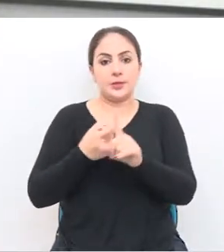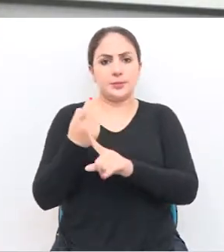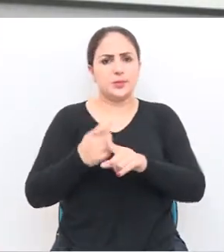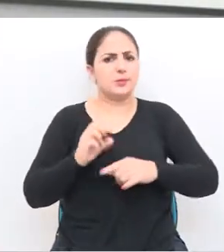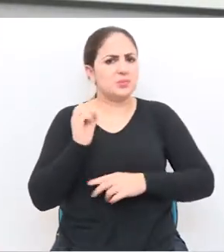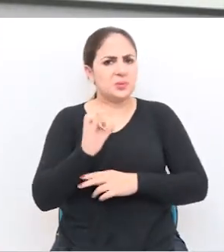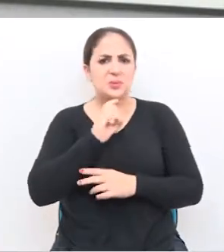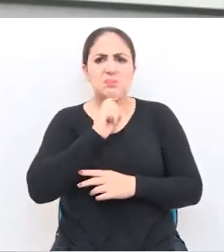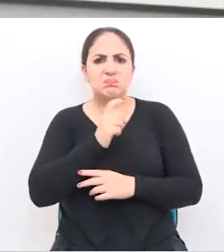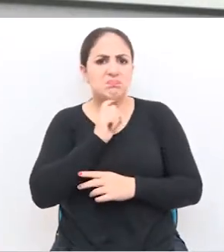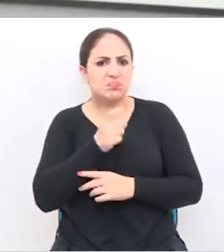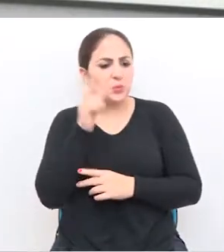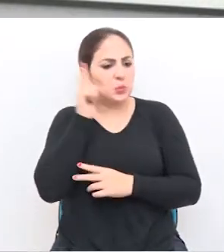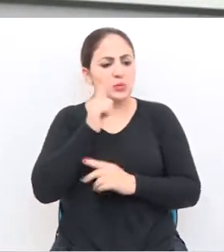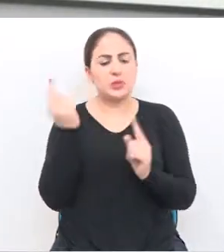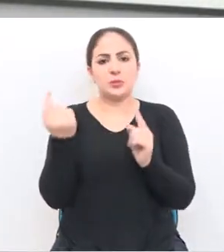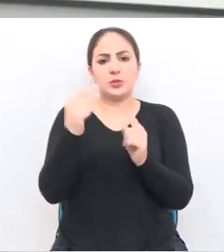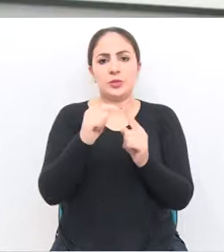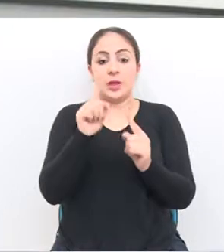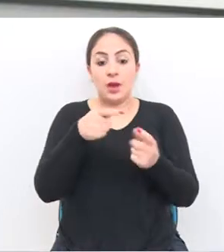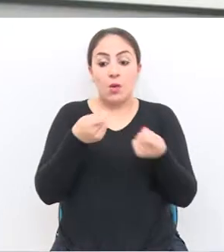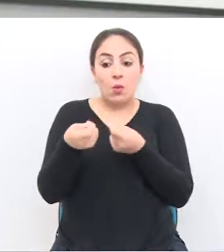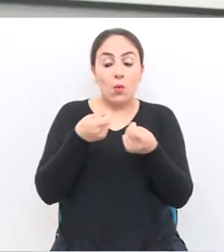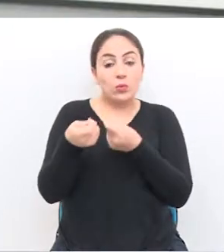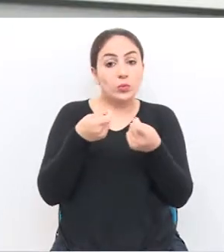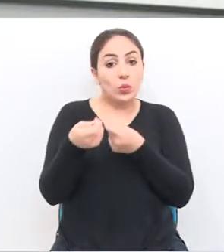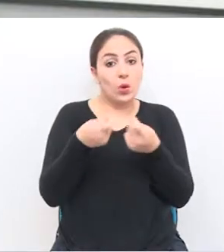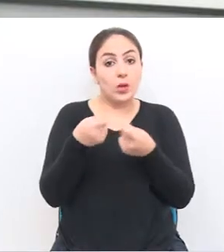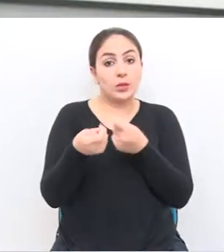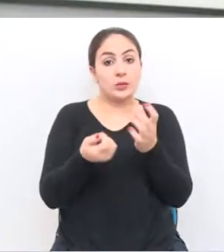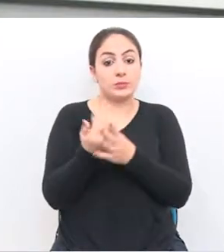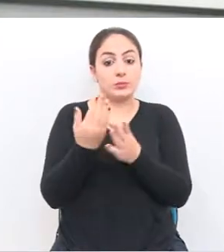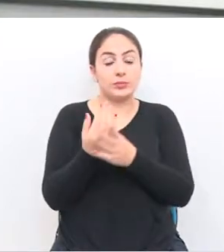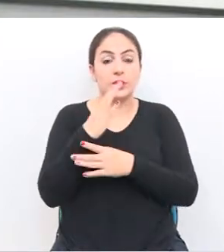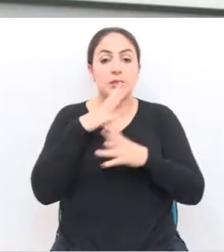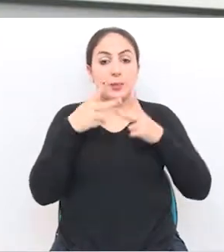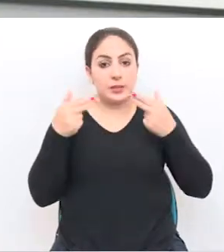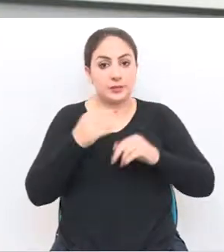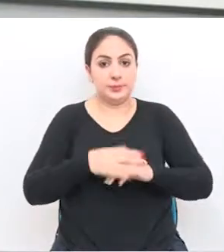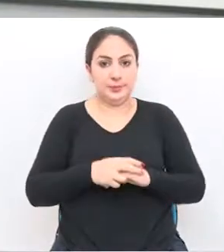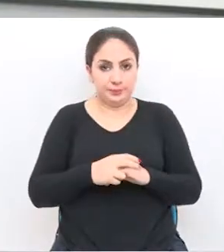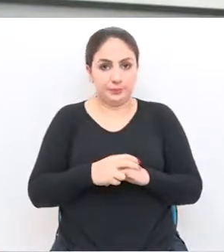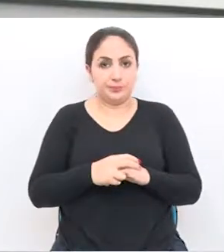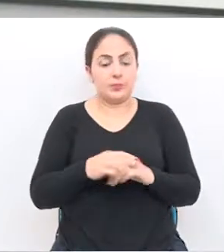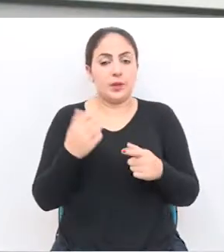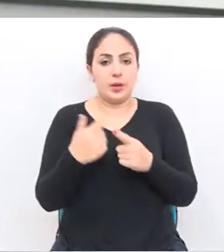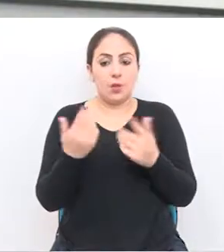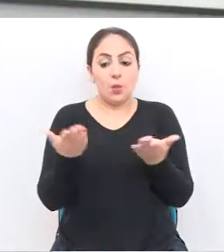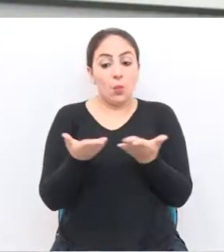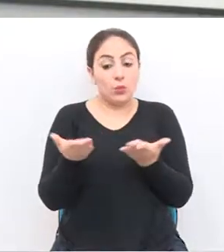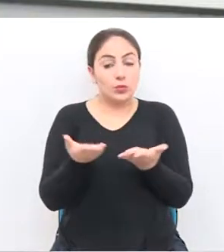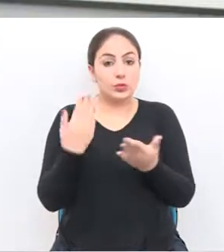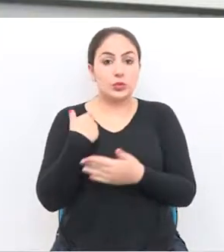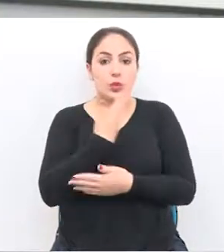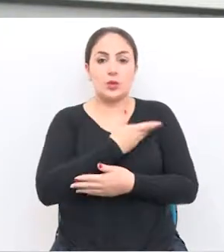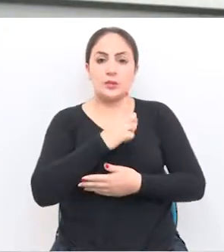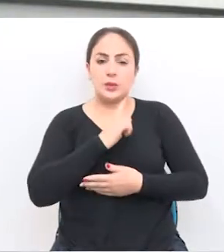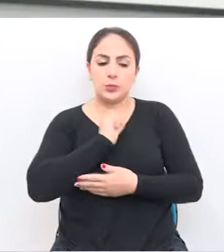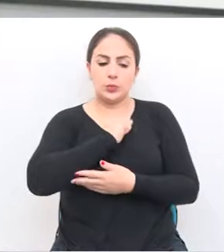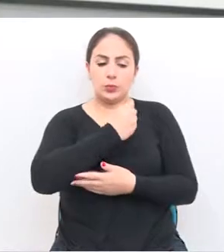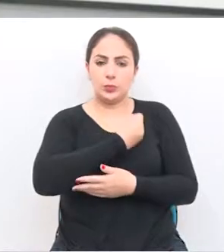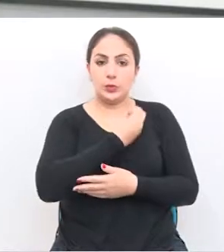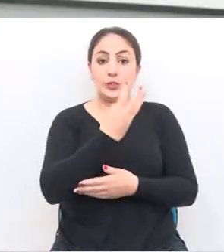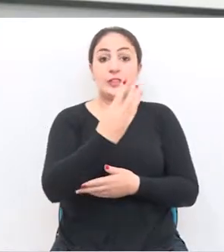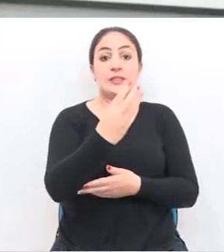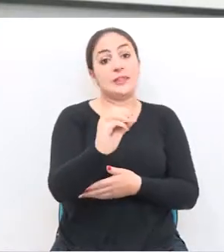mensais. Senão ele não vai atingir o objetivo, que é o controle de natalidade dos animais. Hoje a gente tem um número de